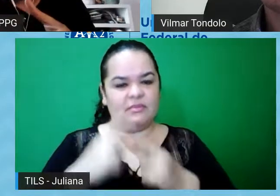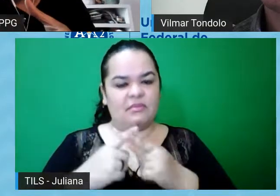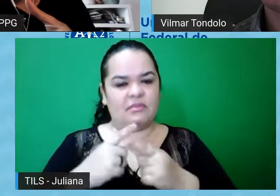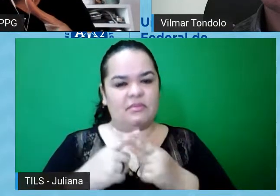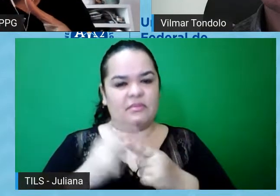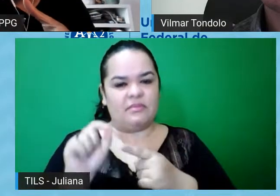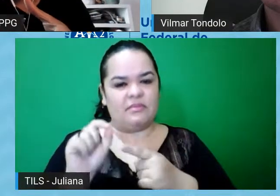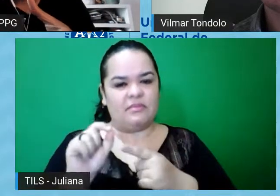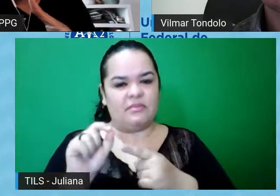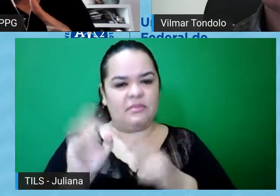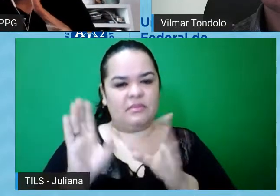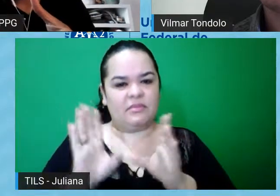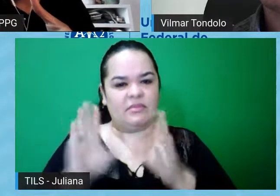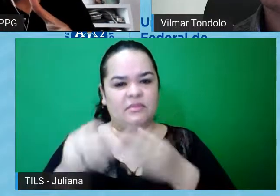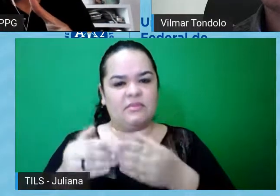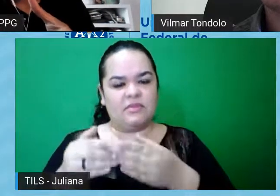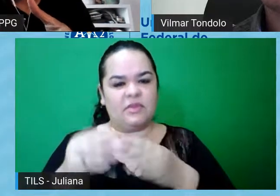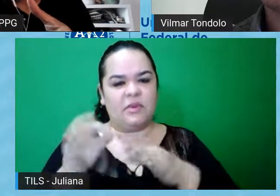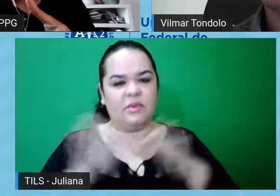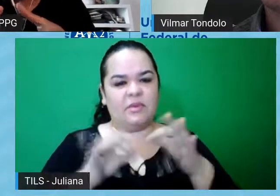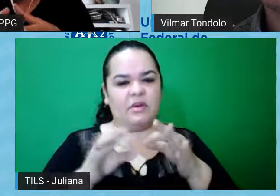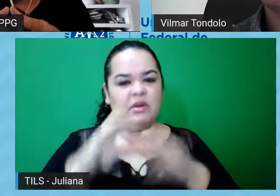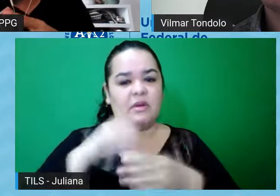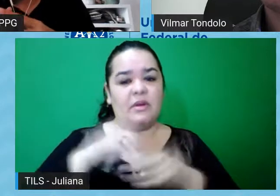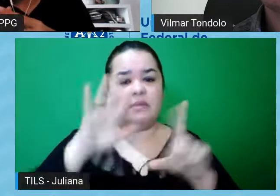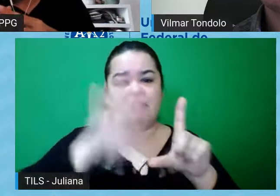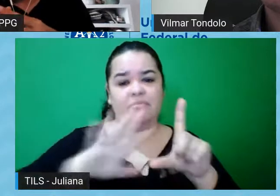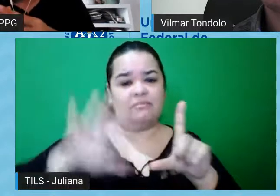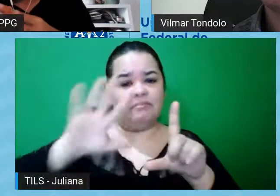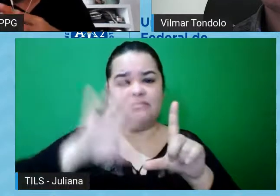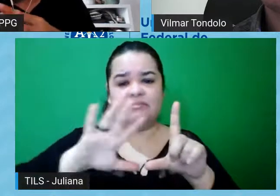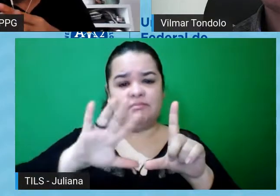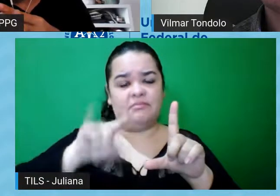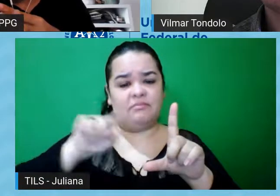tramitação hoje de projetos ela se dá inteiramente dentro da plataforma Brasil, então,